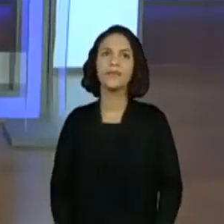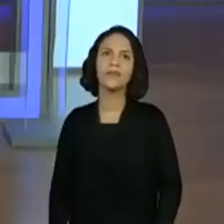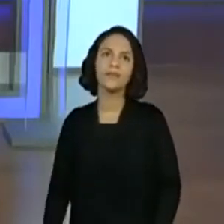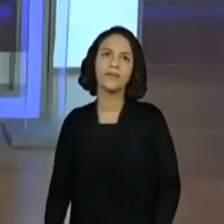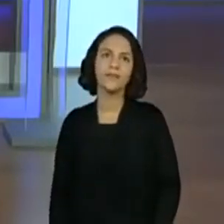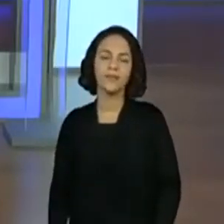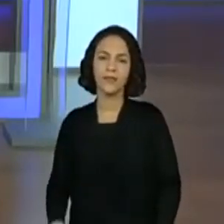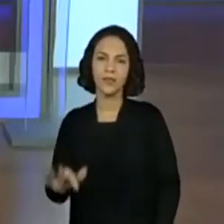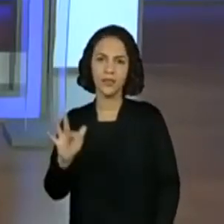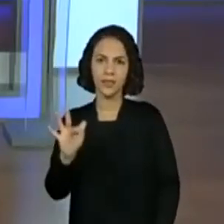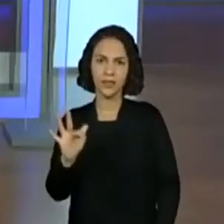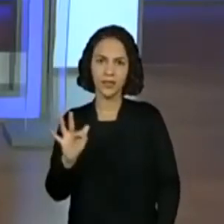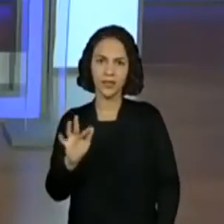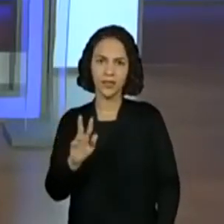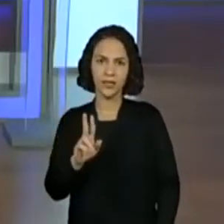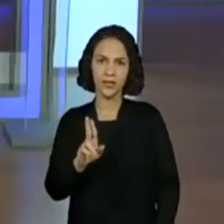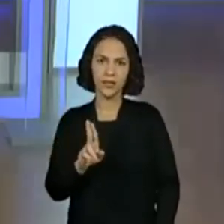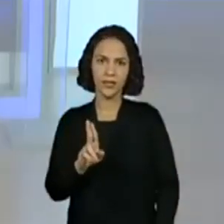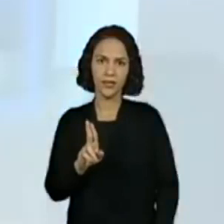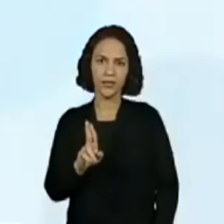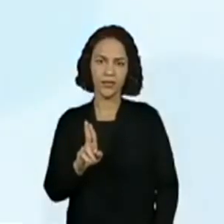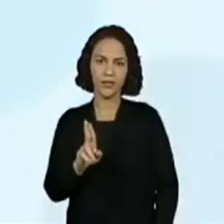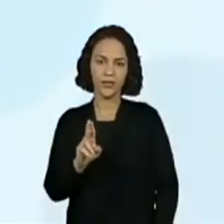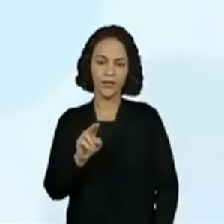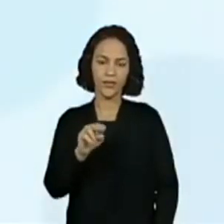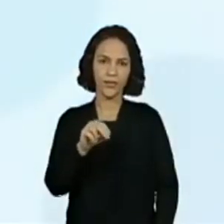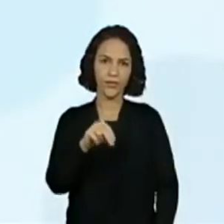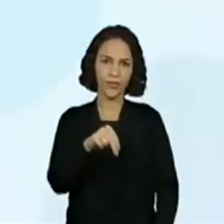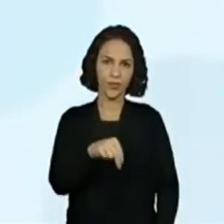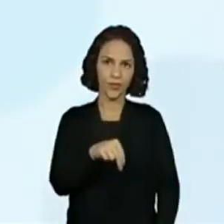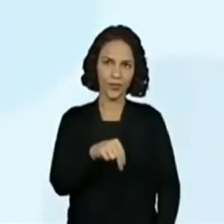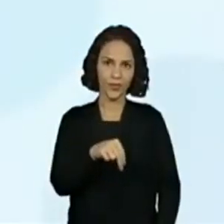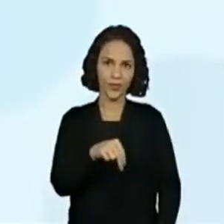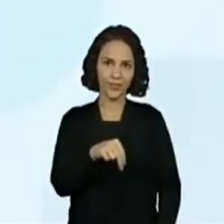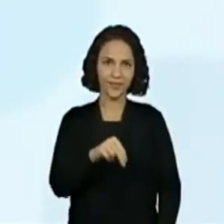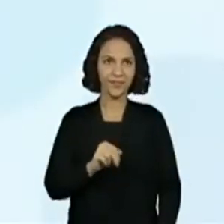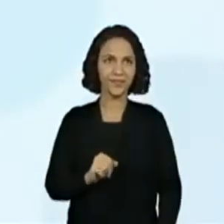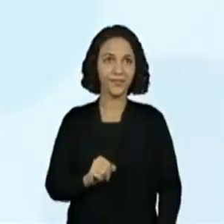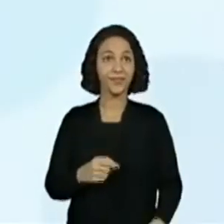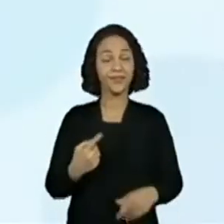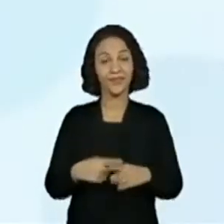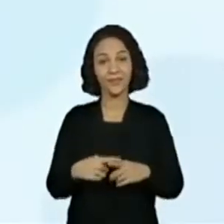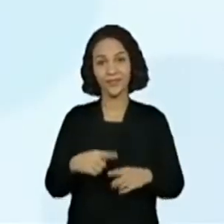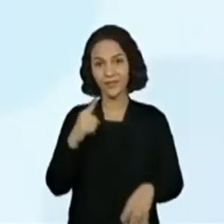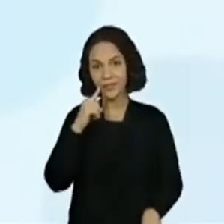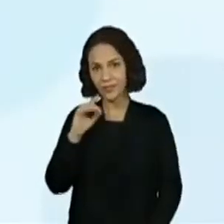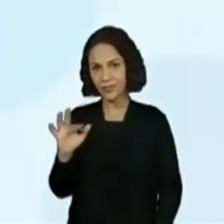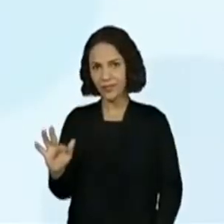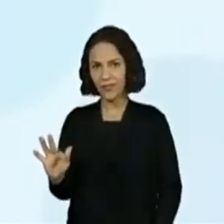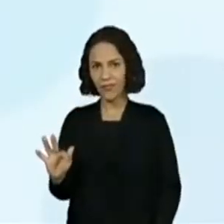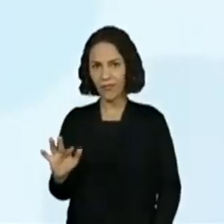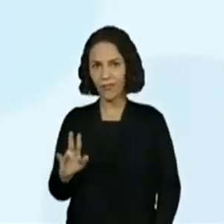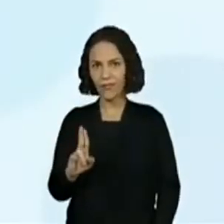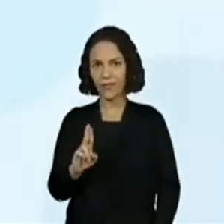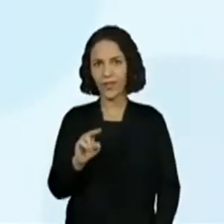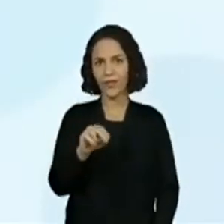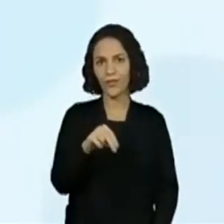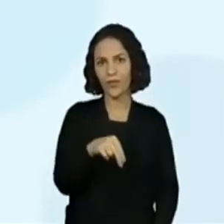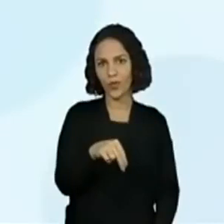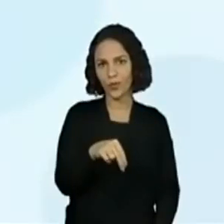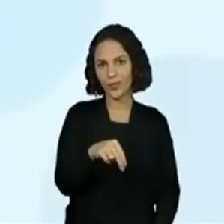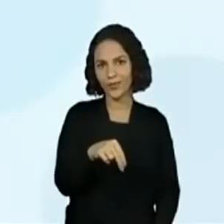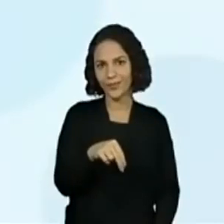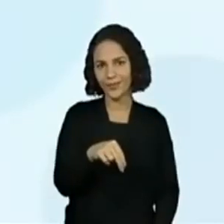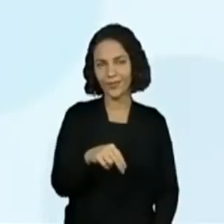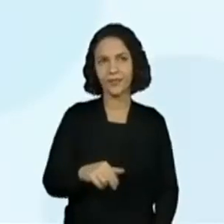Fum. E eu vou já dar a dica do N, ó. Porque é aquele som que dá aquela... Ó. Fum. Fum. Por causa do N.